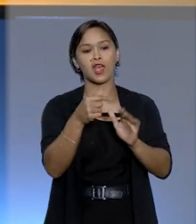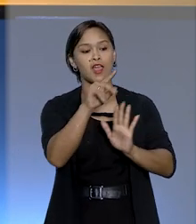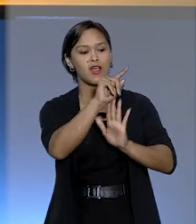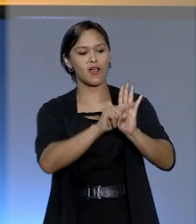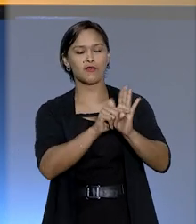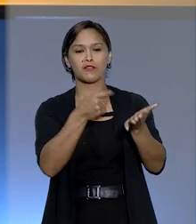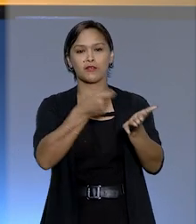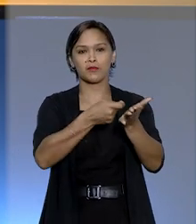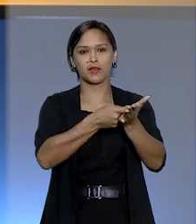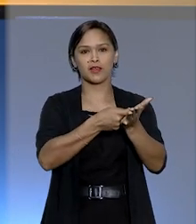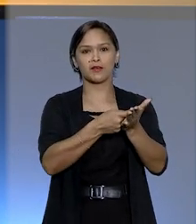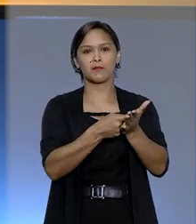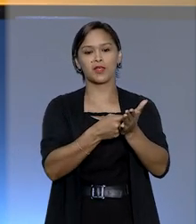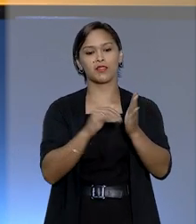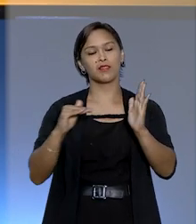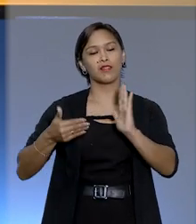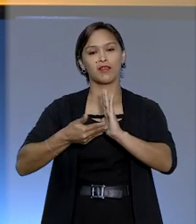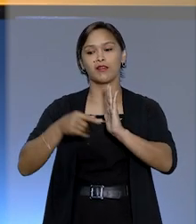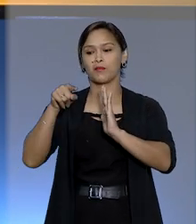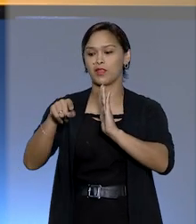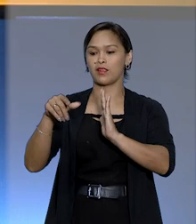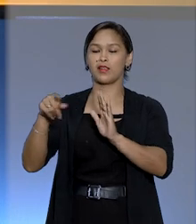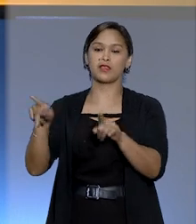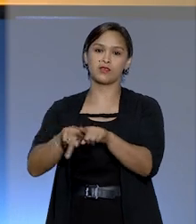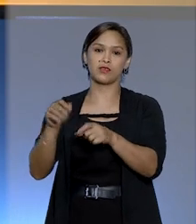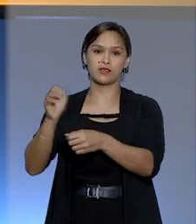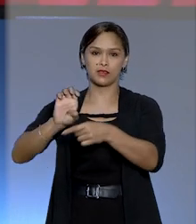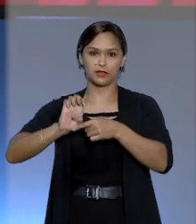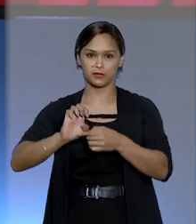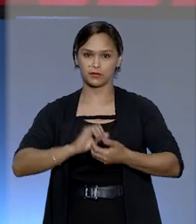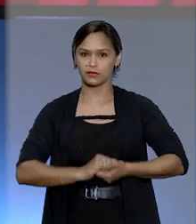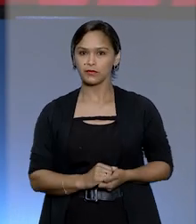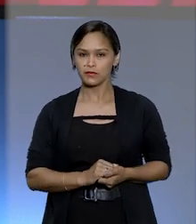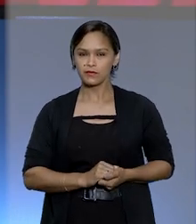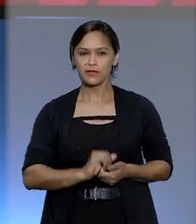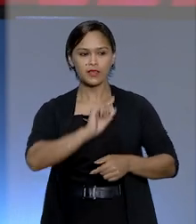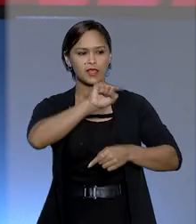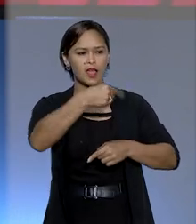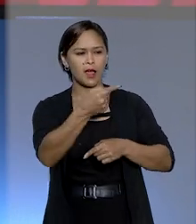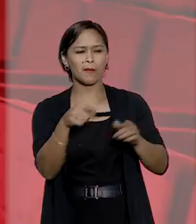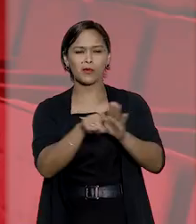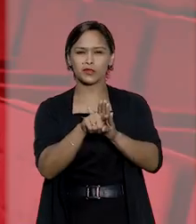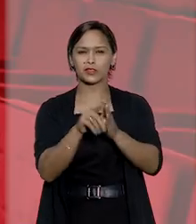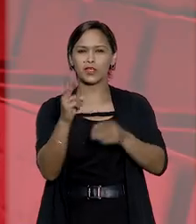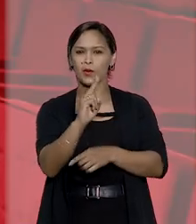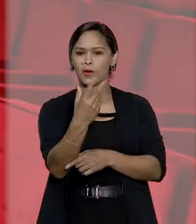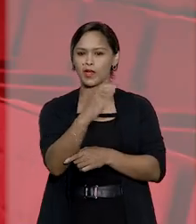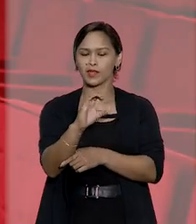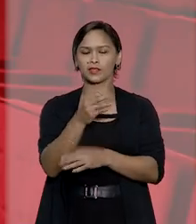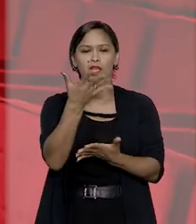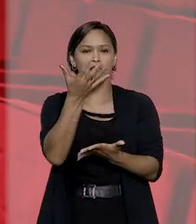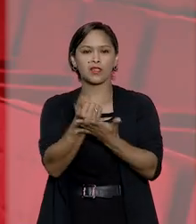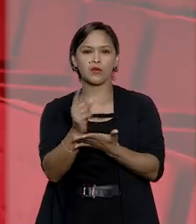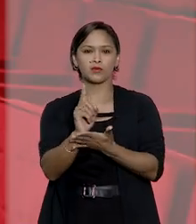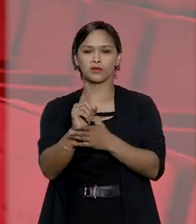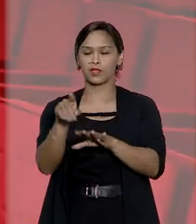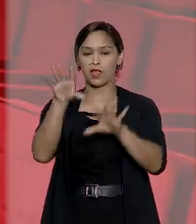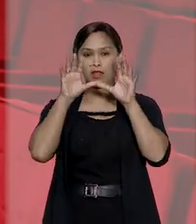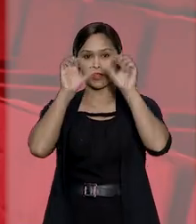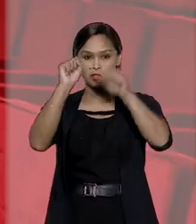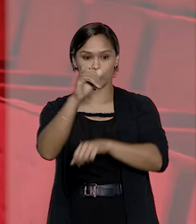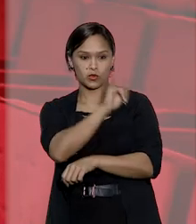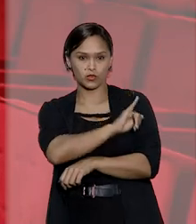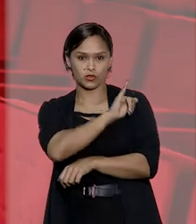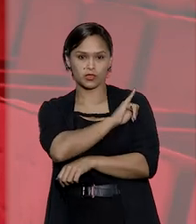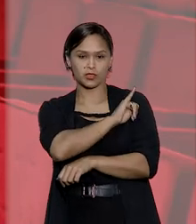pagamentos da Casa Legislativa. Samanta Peçanha. Após ter o habeas corpus negado pelo Tribunal de Justiça do Rio